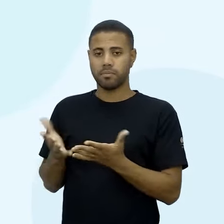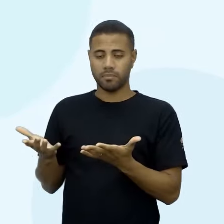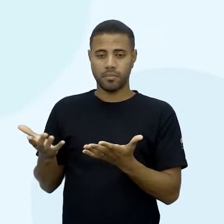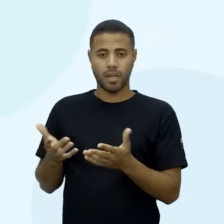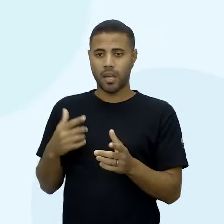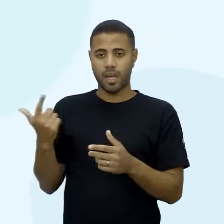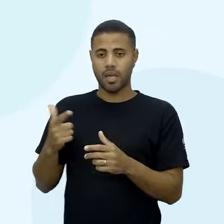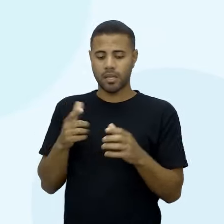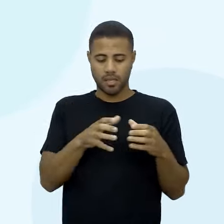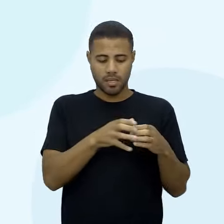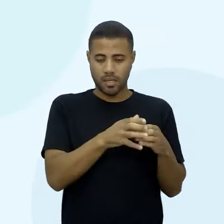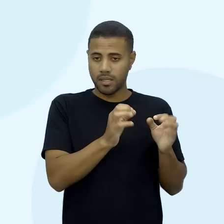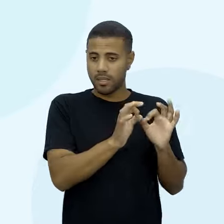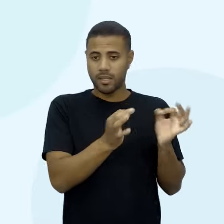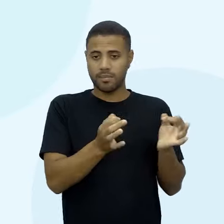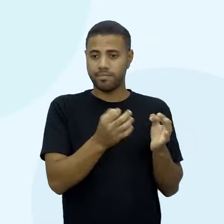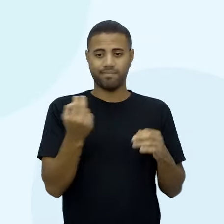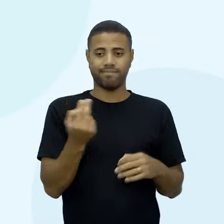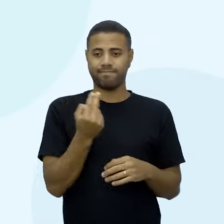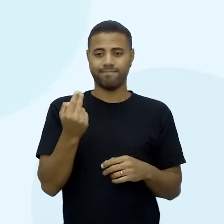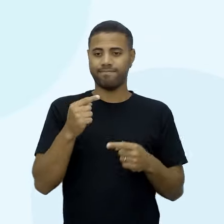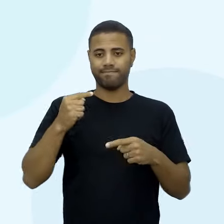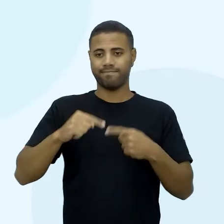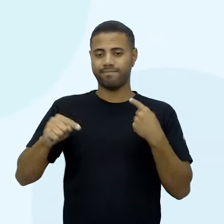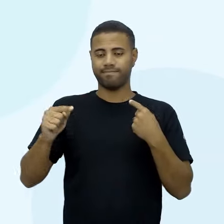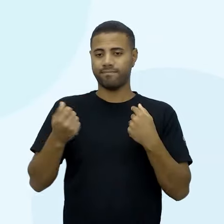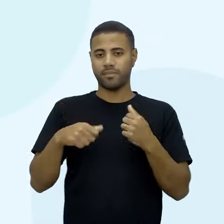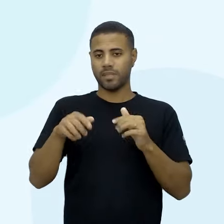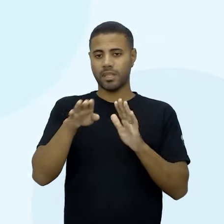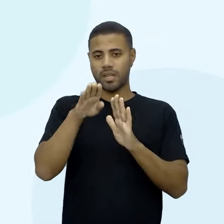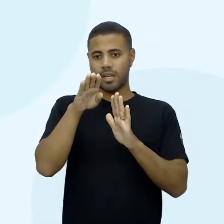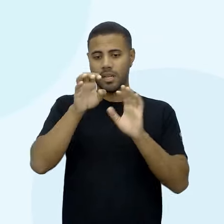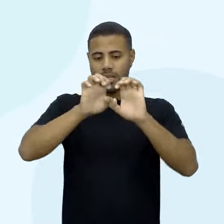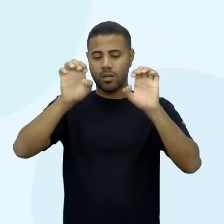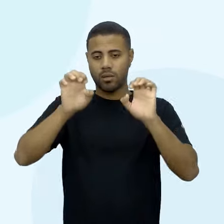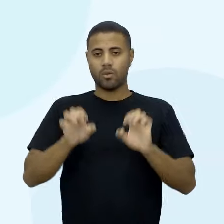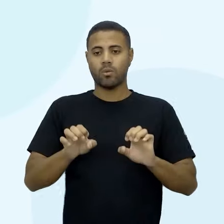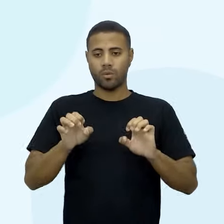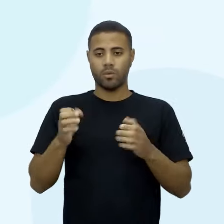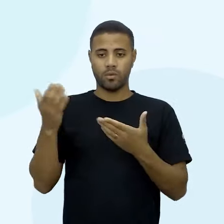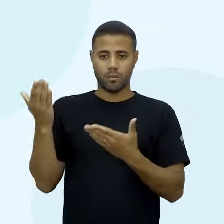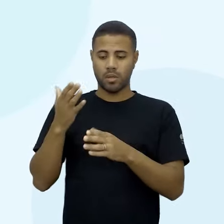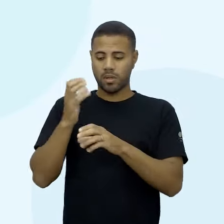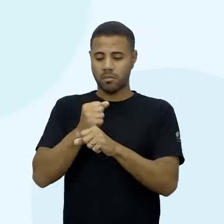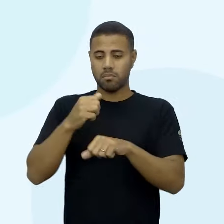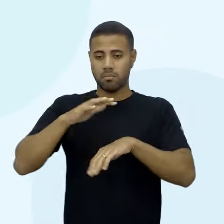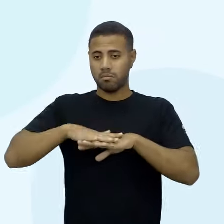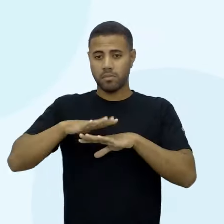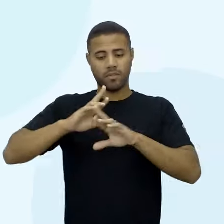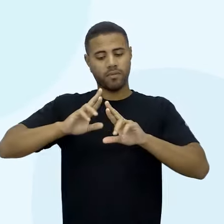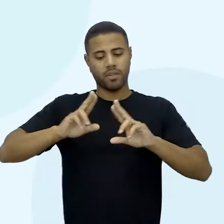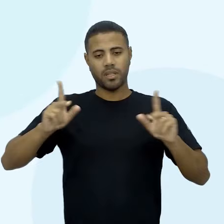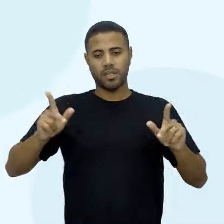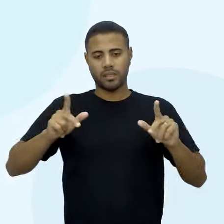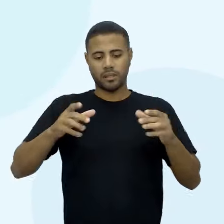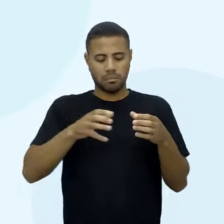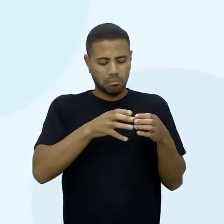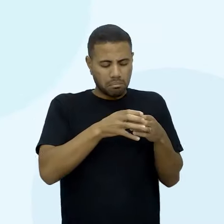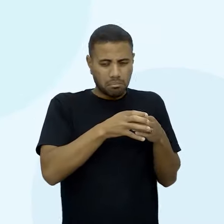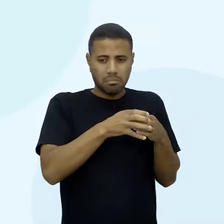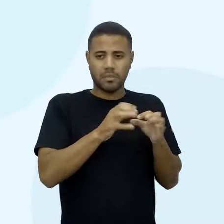necessidade de usar, de usar essa fórmula, um mecanismo para se calcular, aí é outro. Ele é um pouco